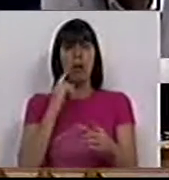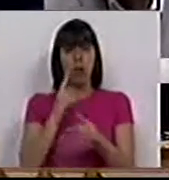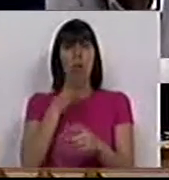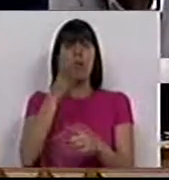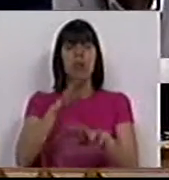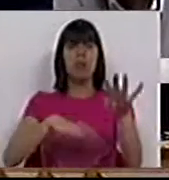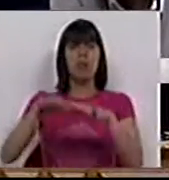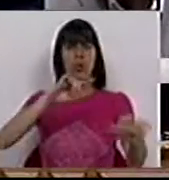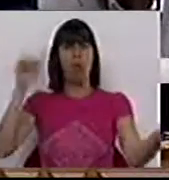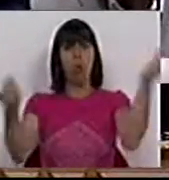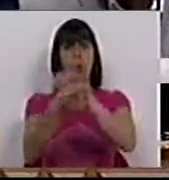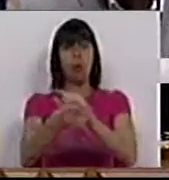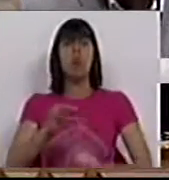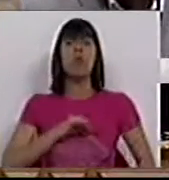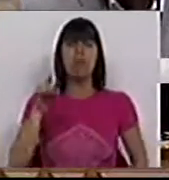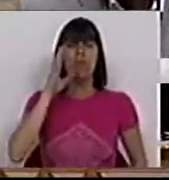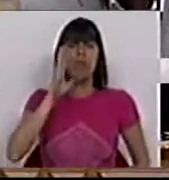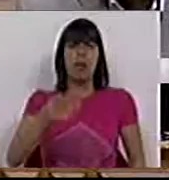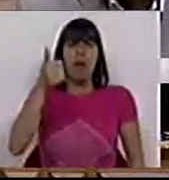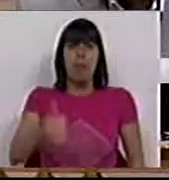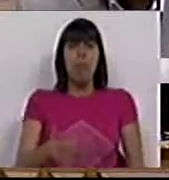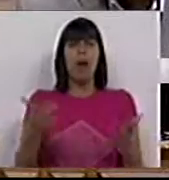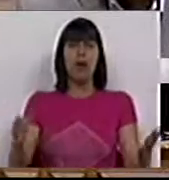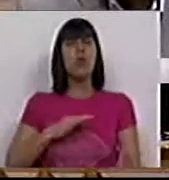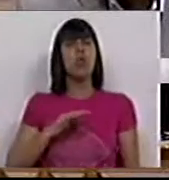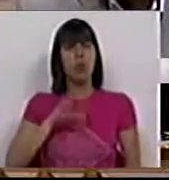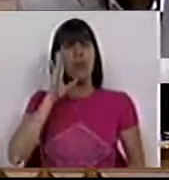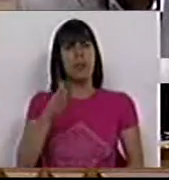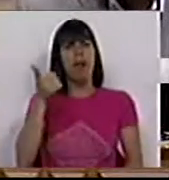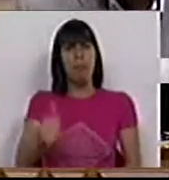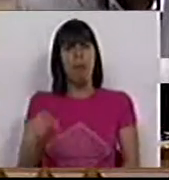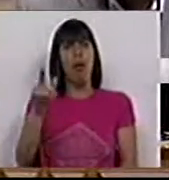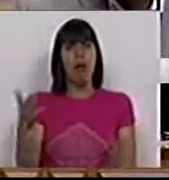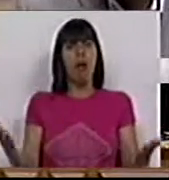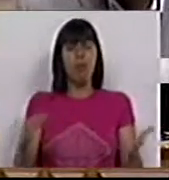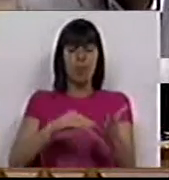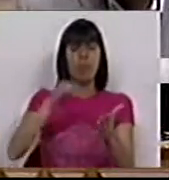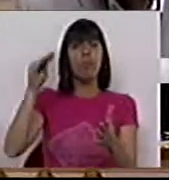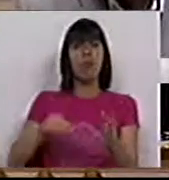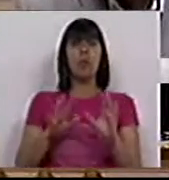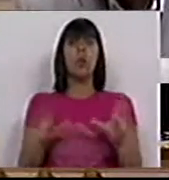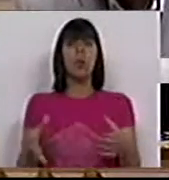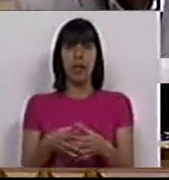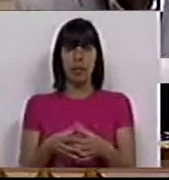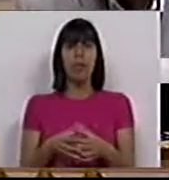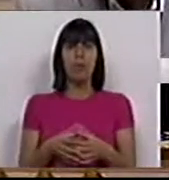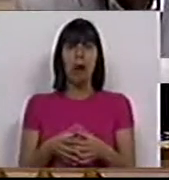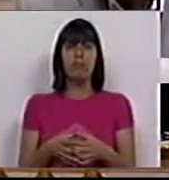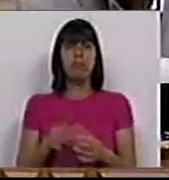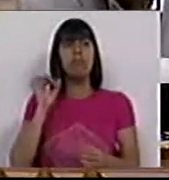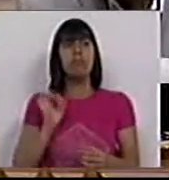tudo o que fez até agora. Porque o Sr. sabe bem, o Sr. sabe bem que a contratação coletiva